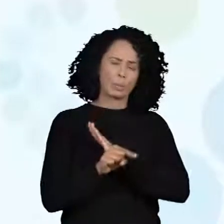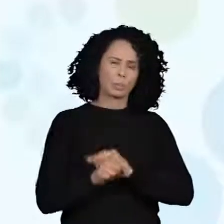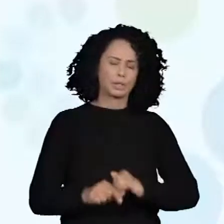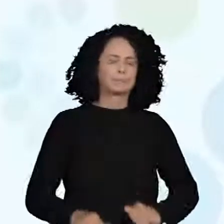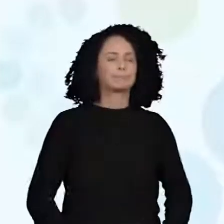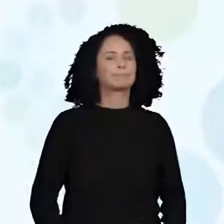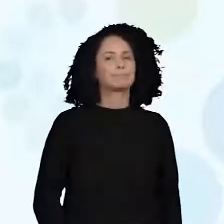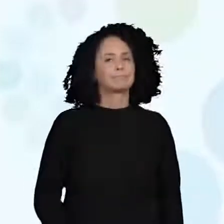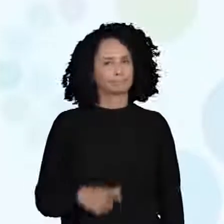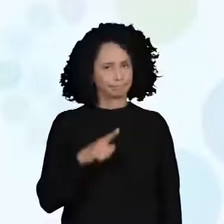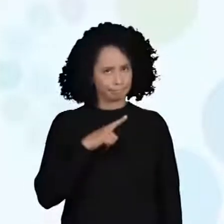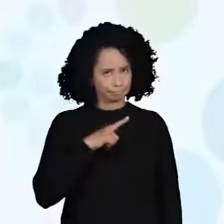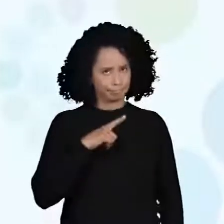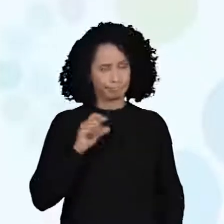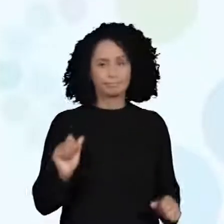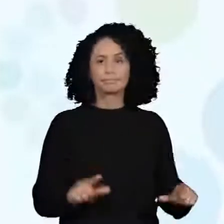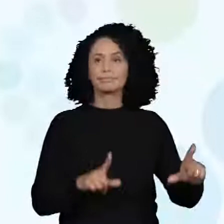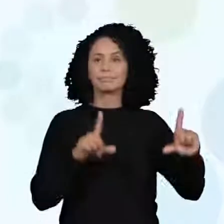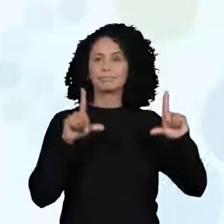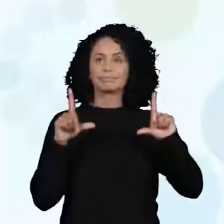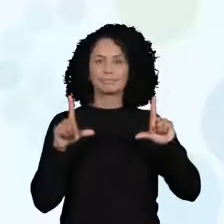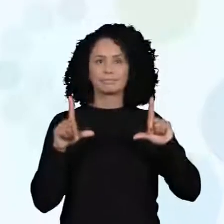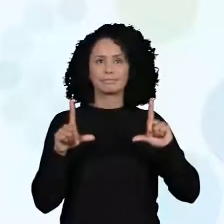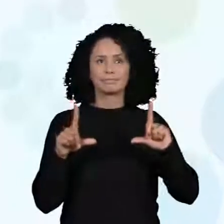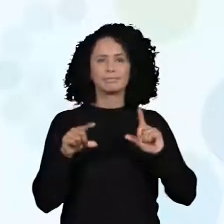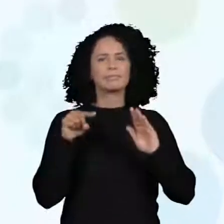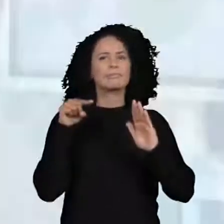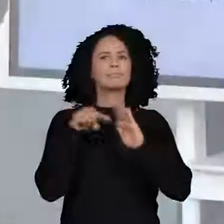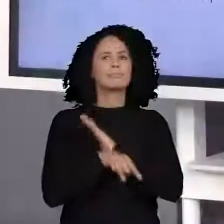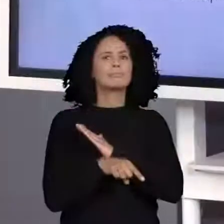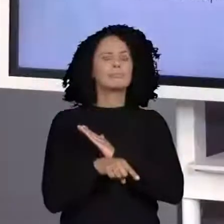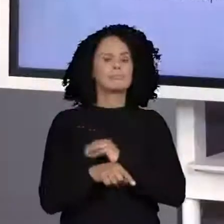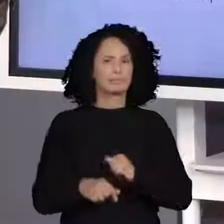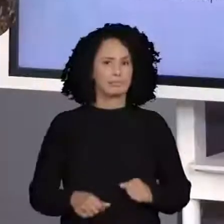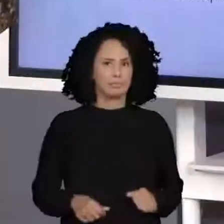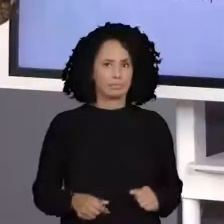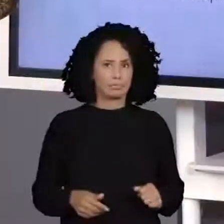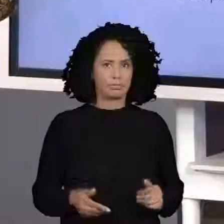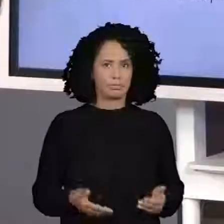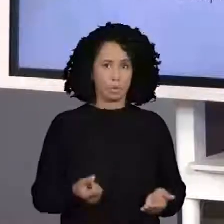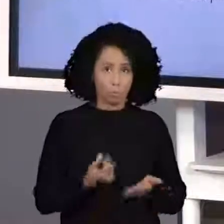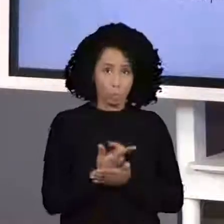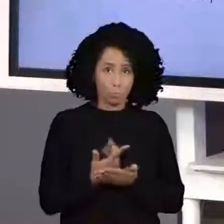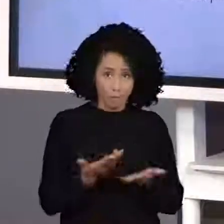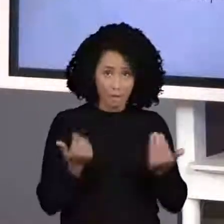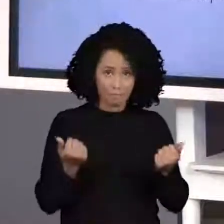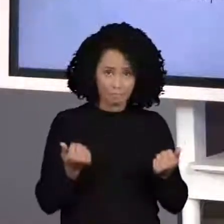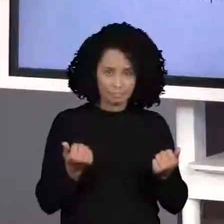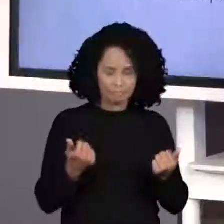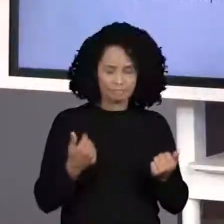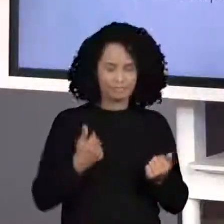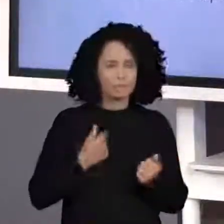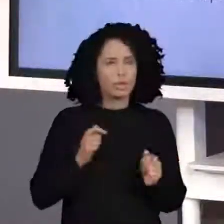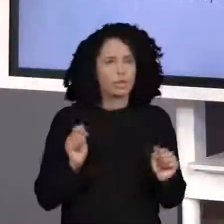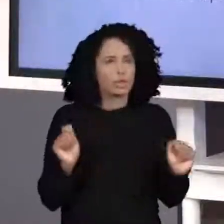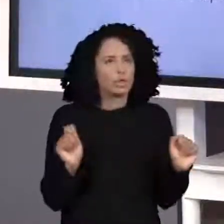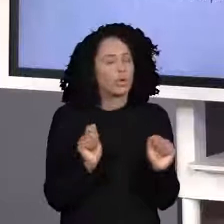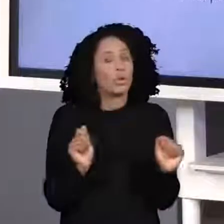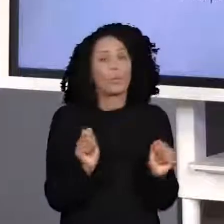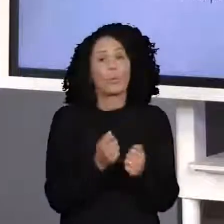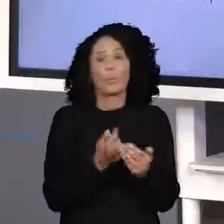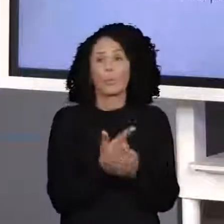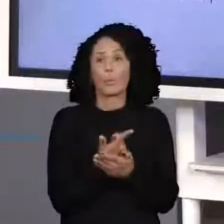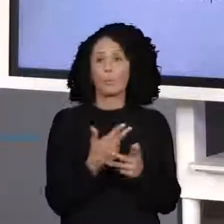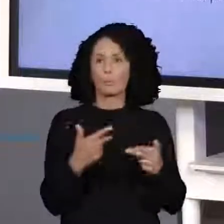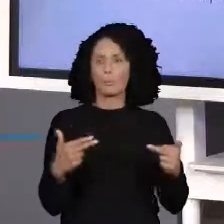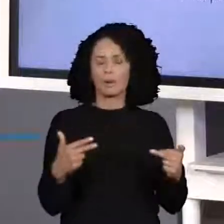com uma pergunta. Vamos às compras? Eu, particularmente, amo comprar, hein? Se eu tenho a oportunidade